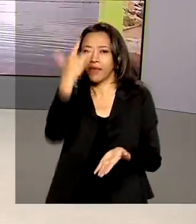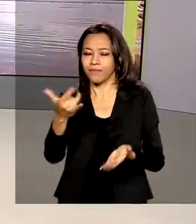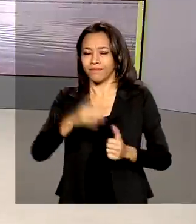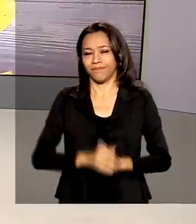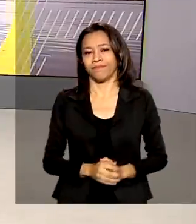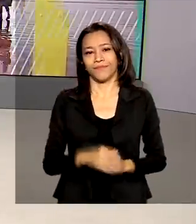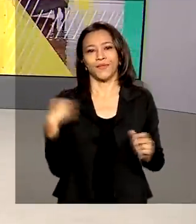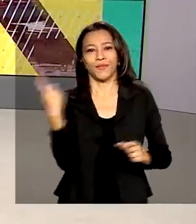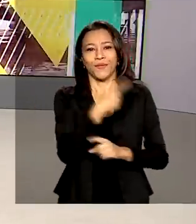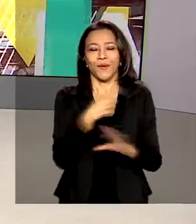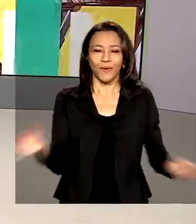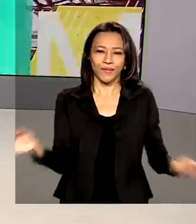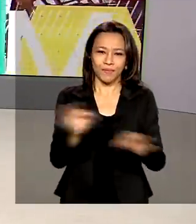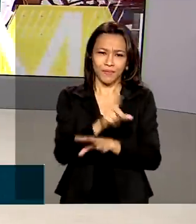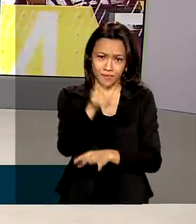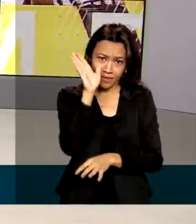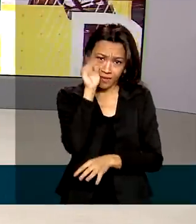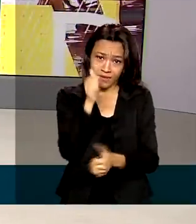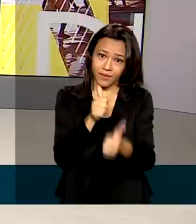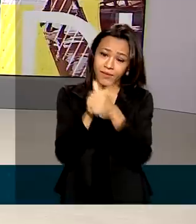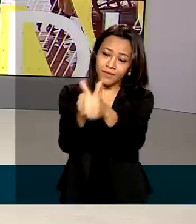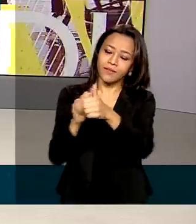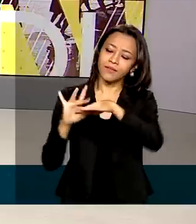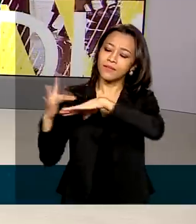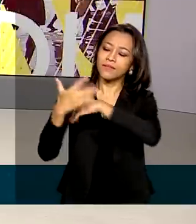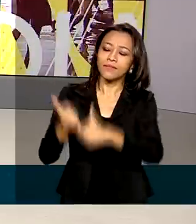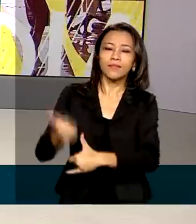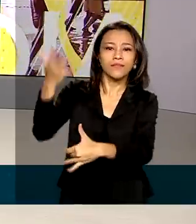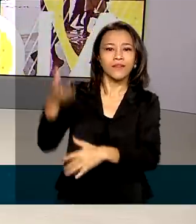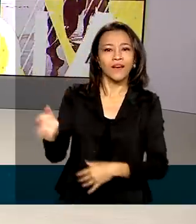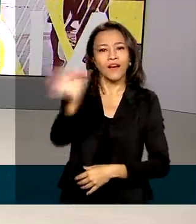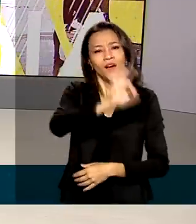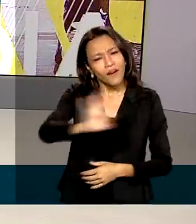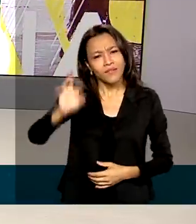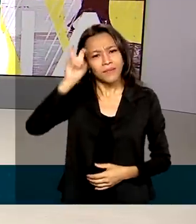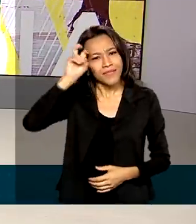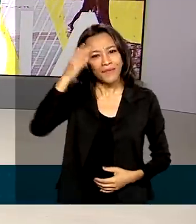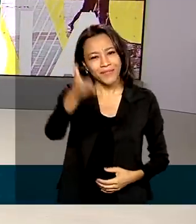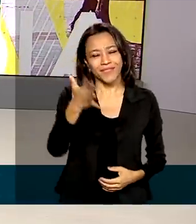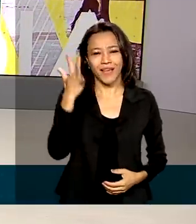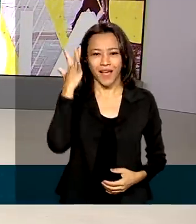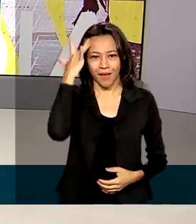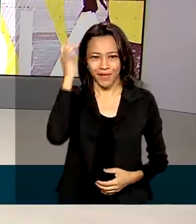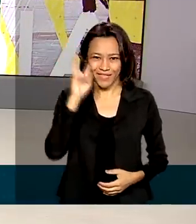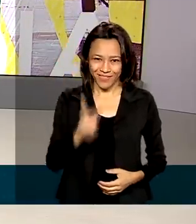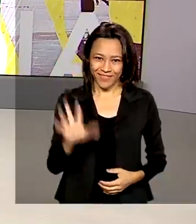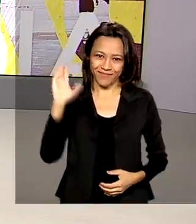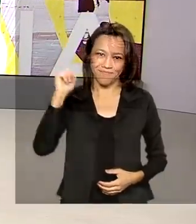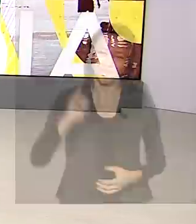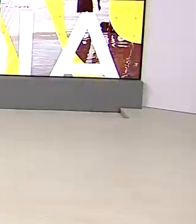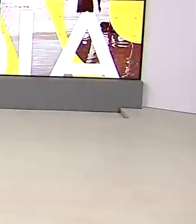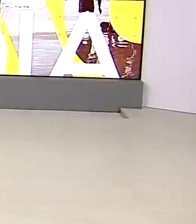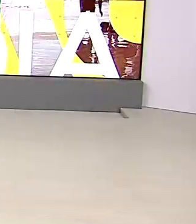Brasil em Dia termina aqui. Nos acompanhe também pelas redes sociais. Ótima quinta-feira para você. Nos vemos amanhã. Até lá.